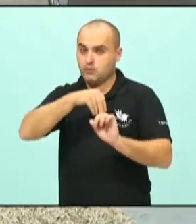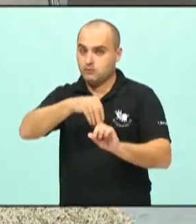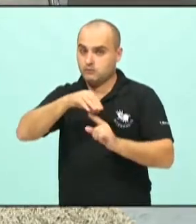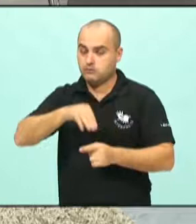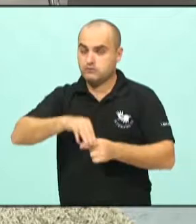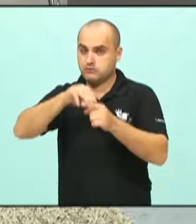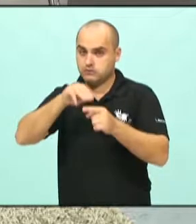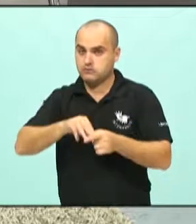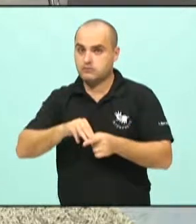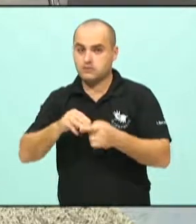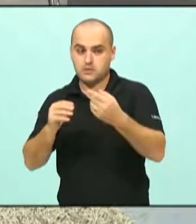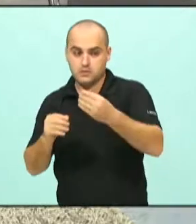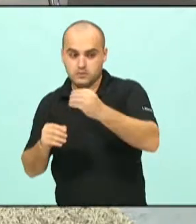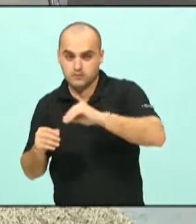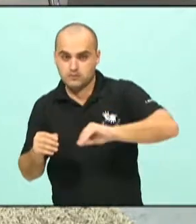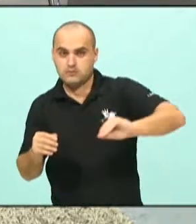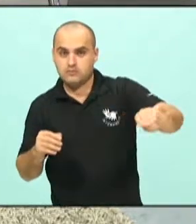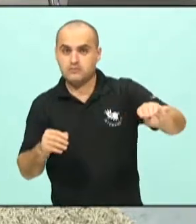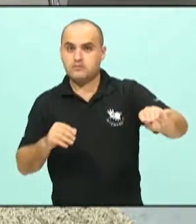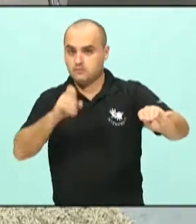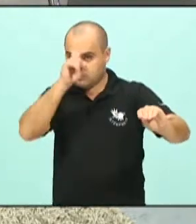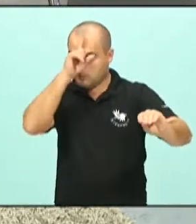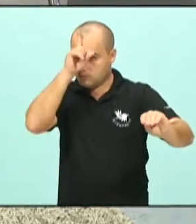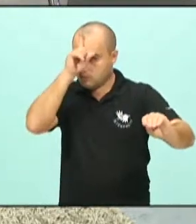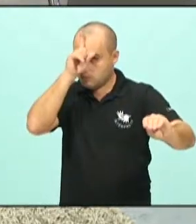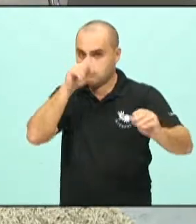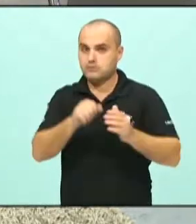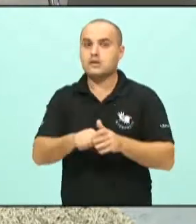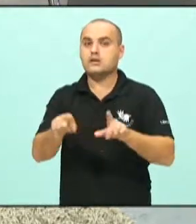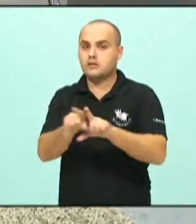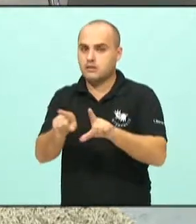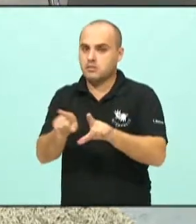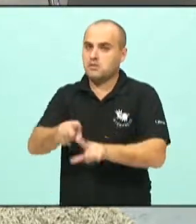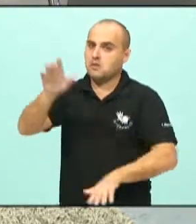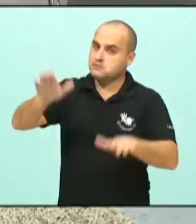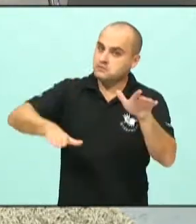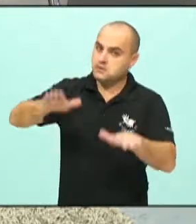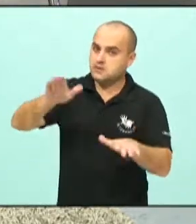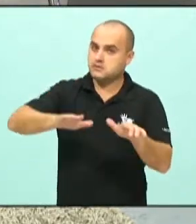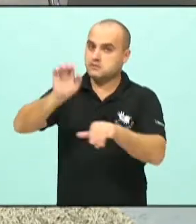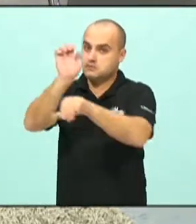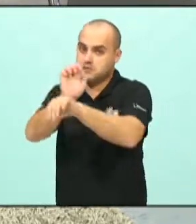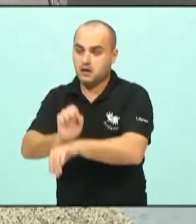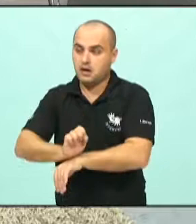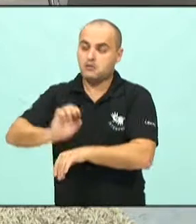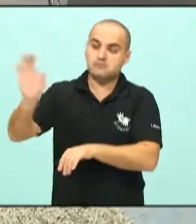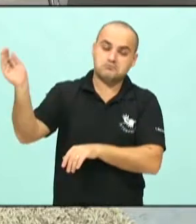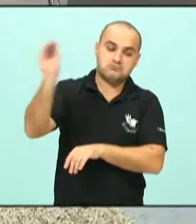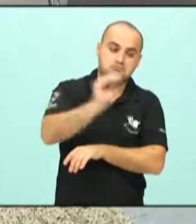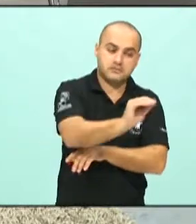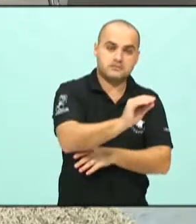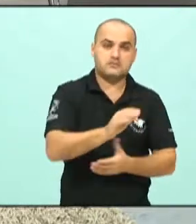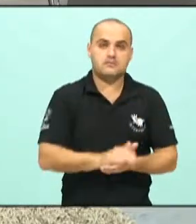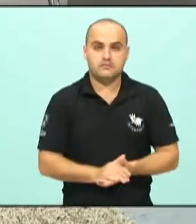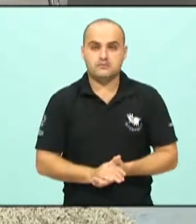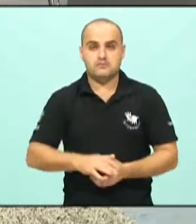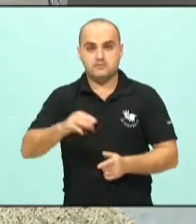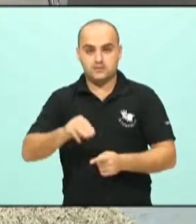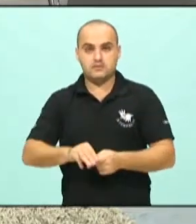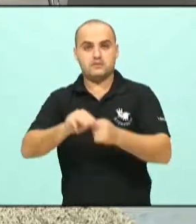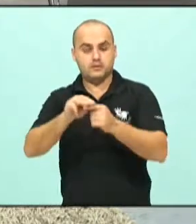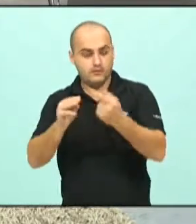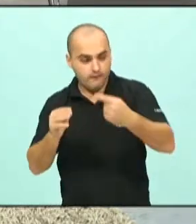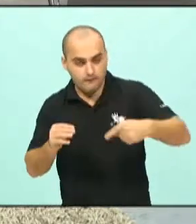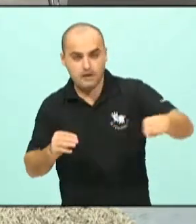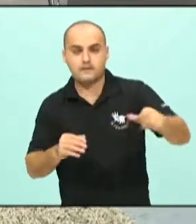repasse ao Marieta, que recebe também do Estado. Quando recebe alguma coisa, quando recebe, o município faz o